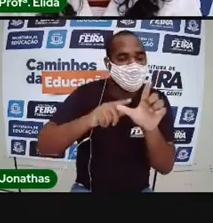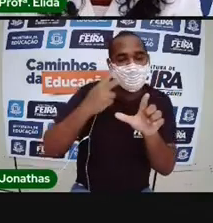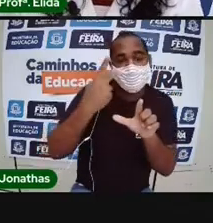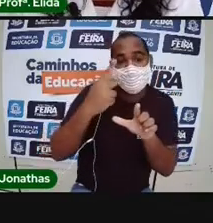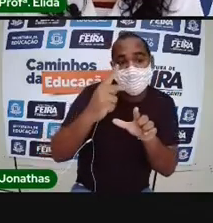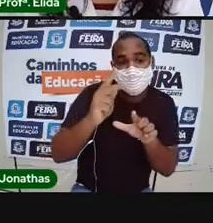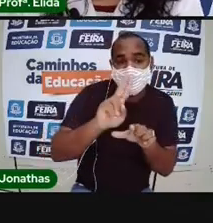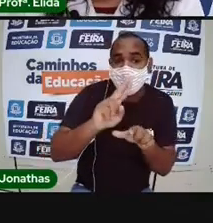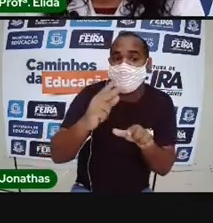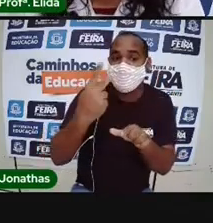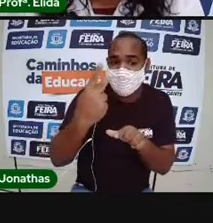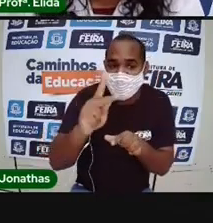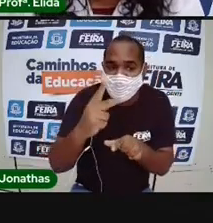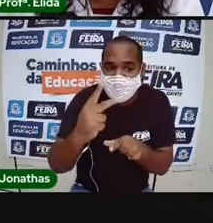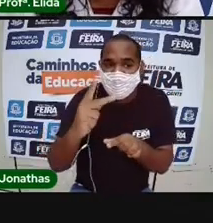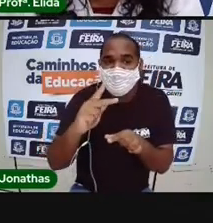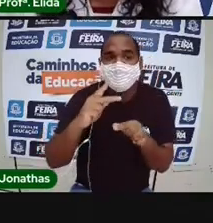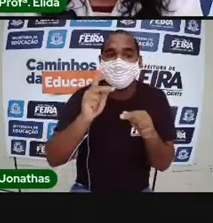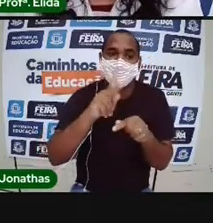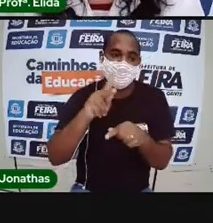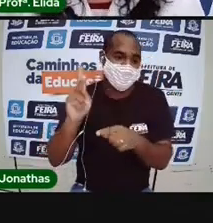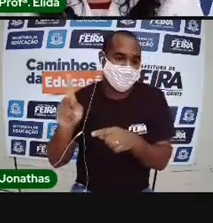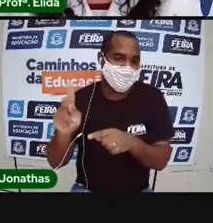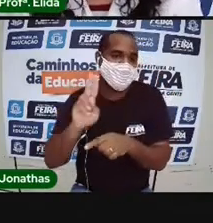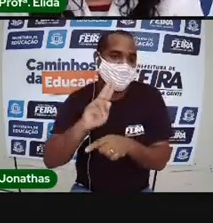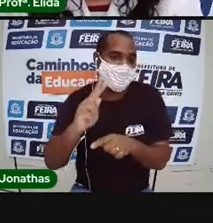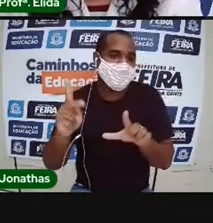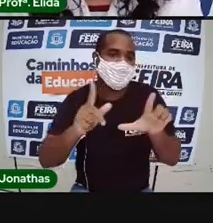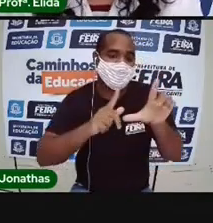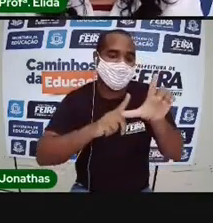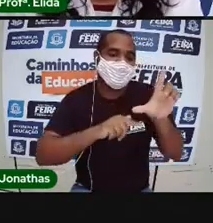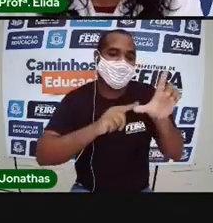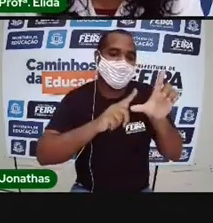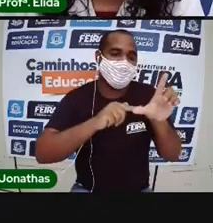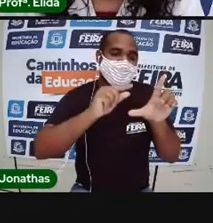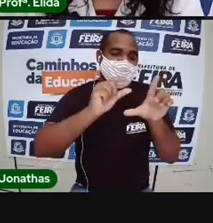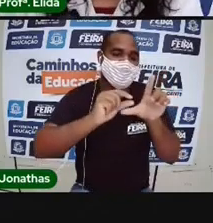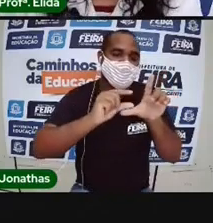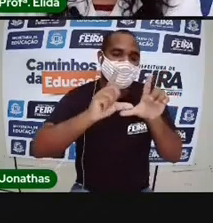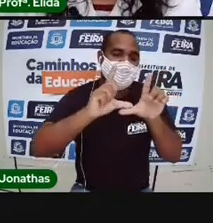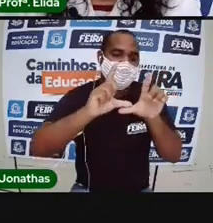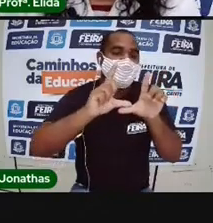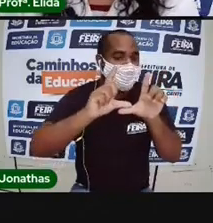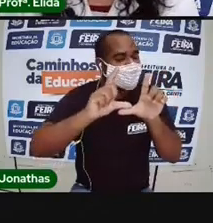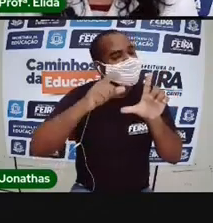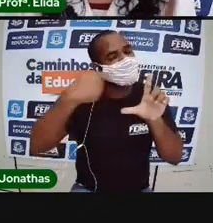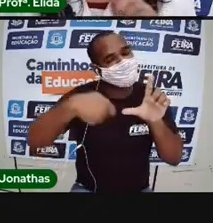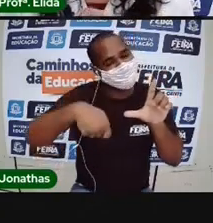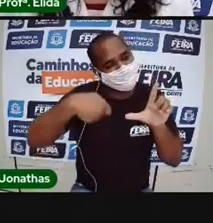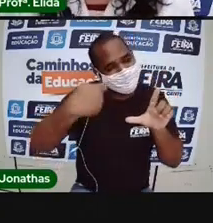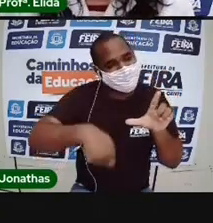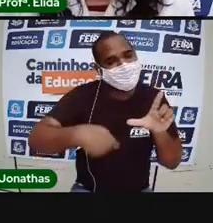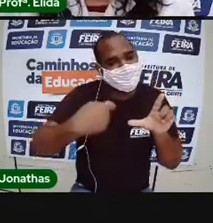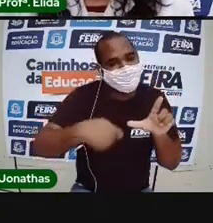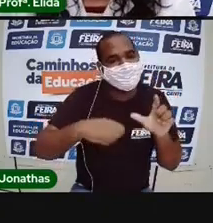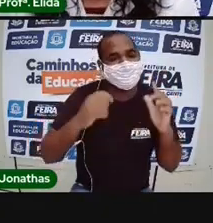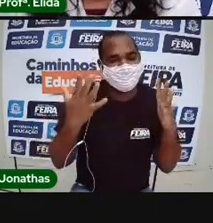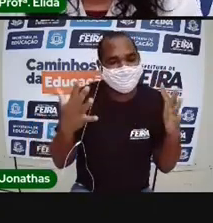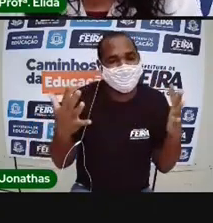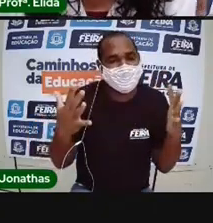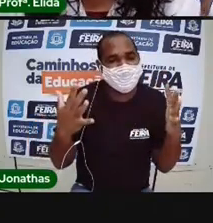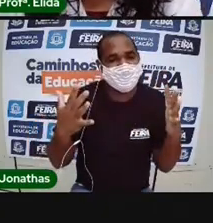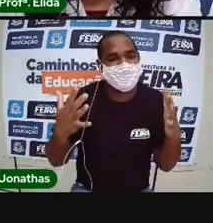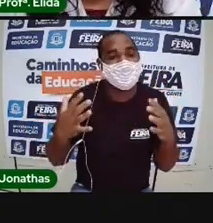nome, o nome da sua professora, todos são com letra maiúscula. Muito bem.